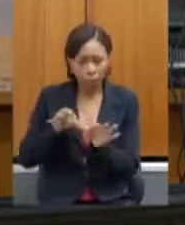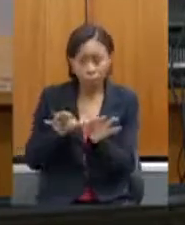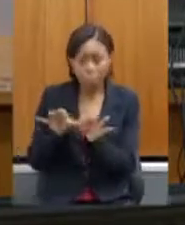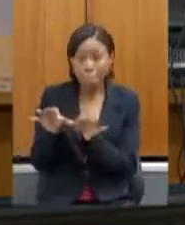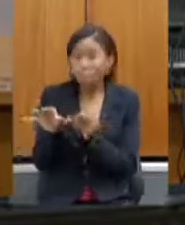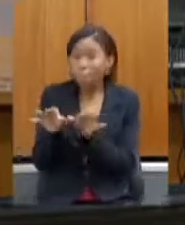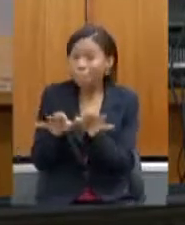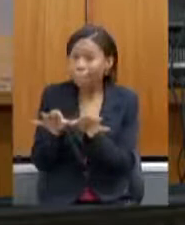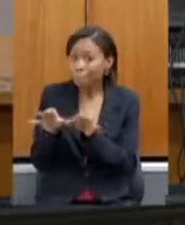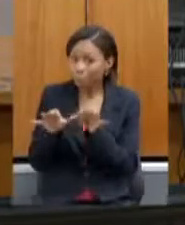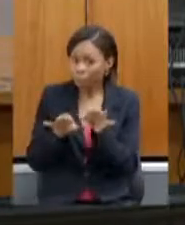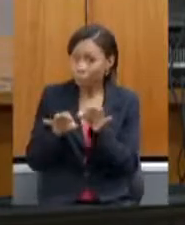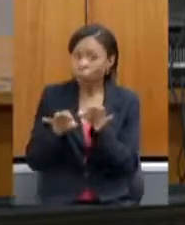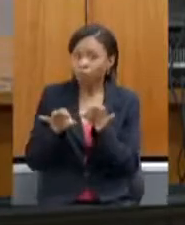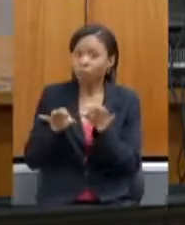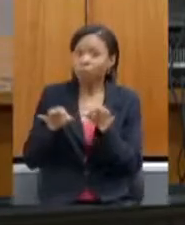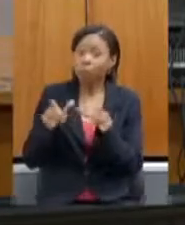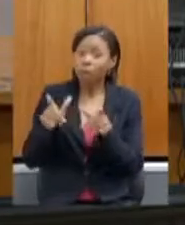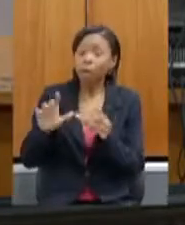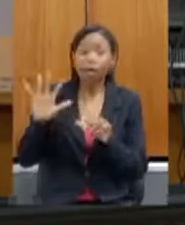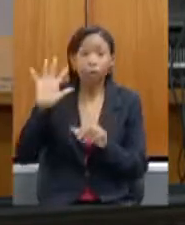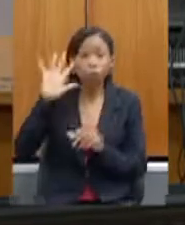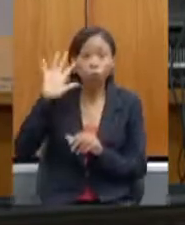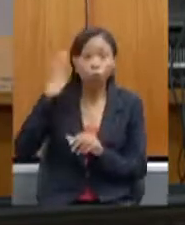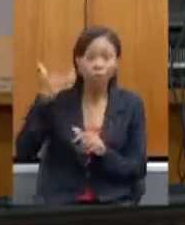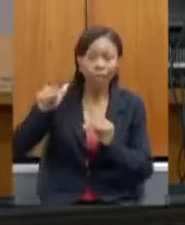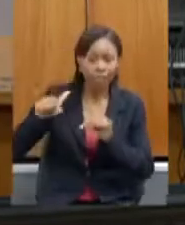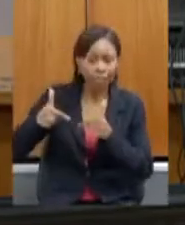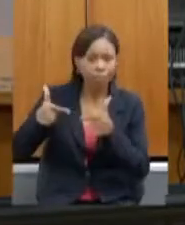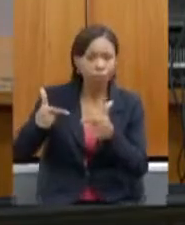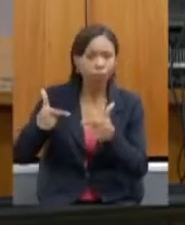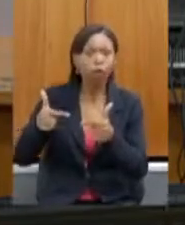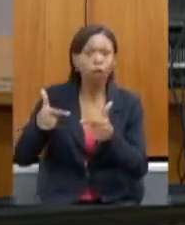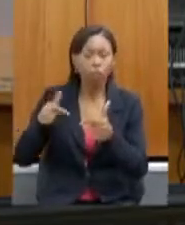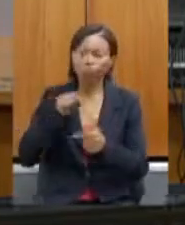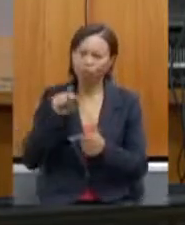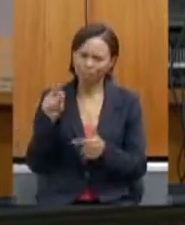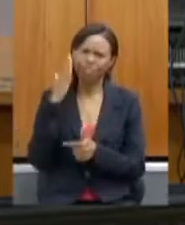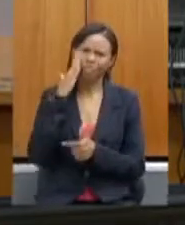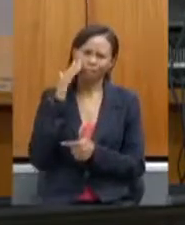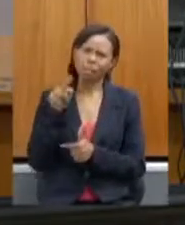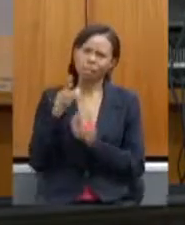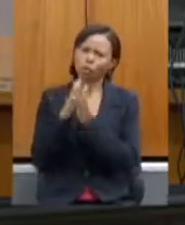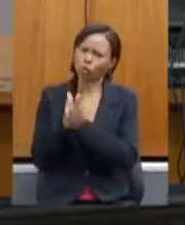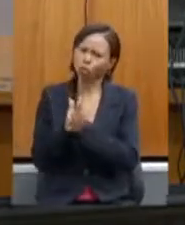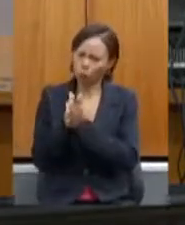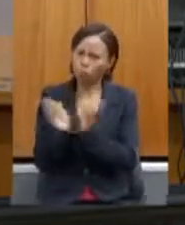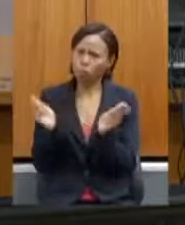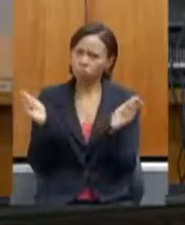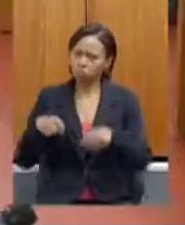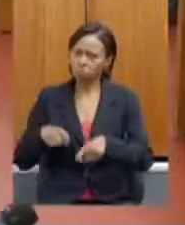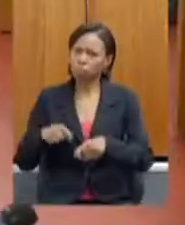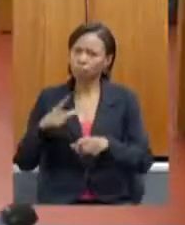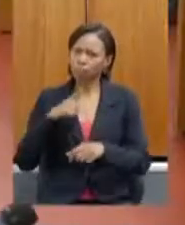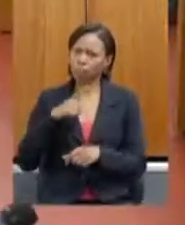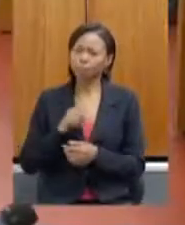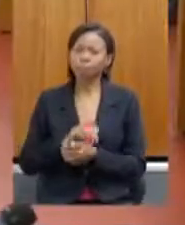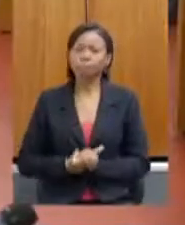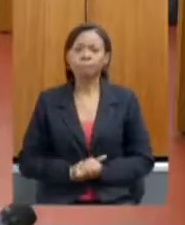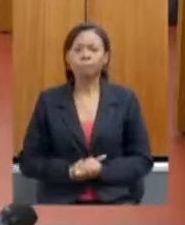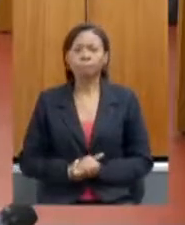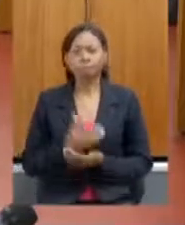para integrar todas essas ações de um potencial fantástico que a senhora é sabedora, que o Vale de Jequitonha tem. Muito obrigado,